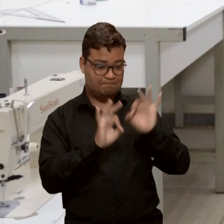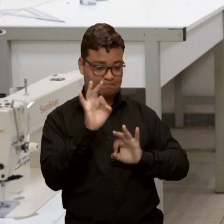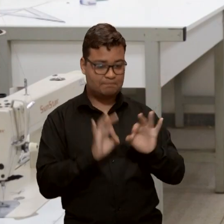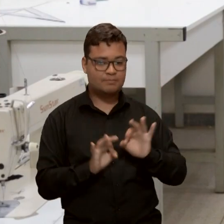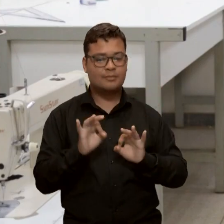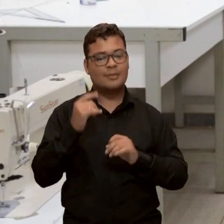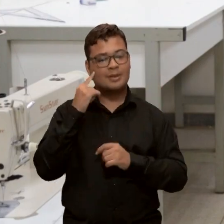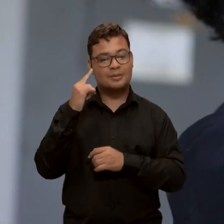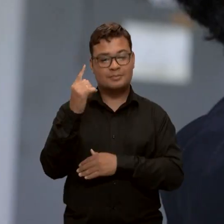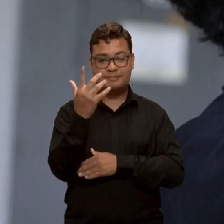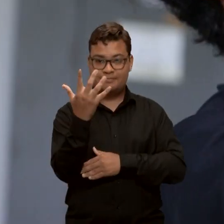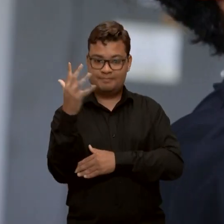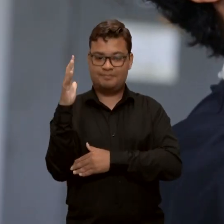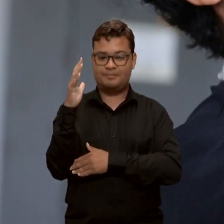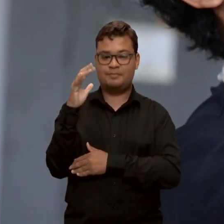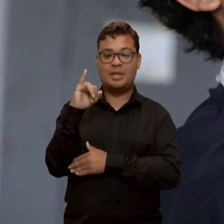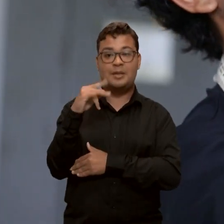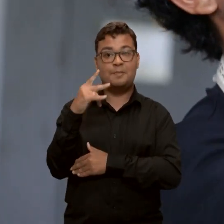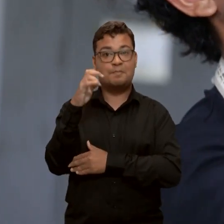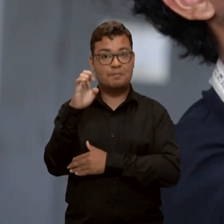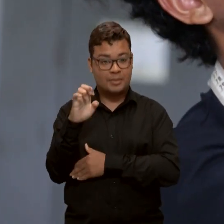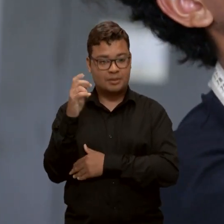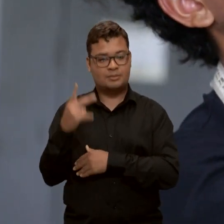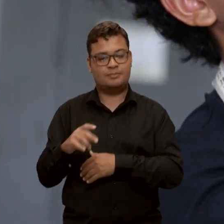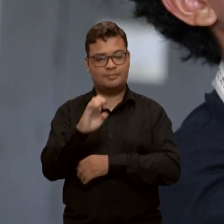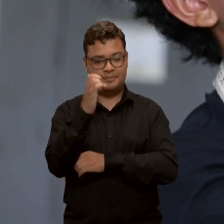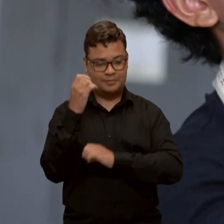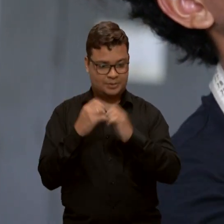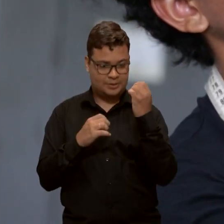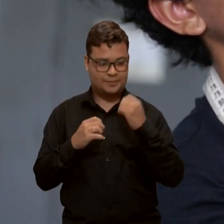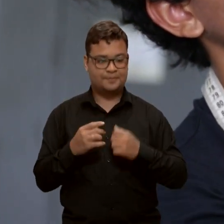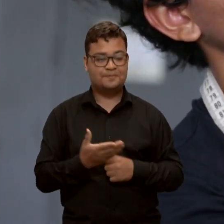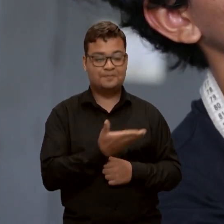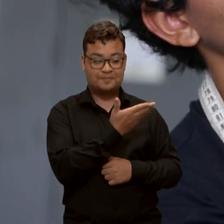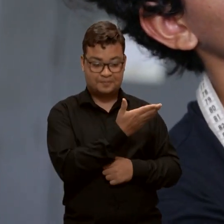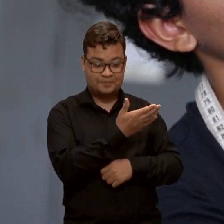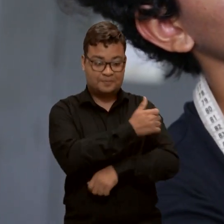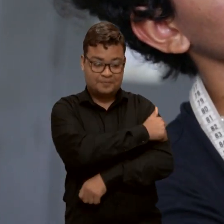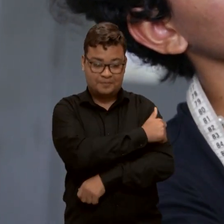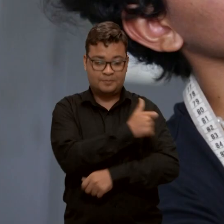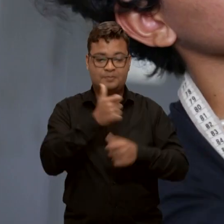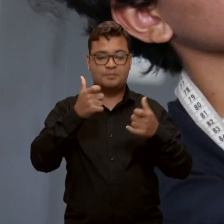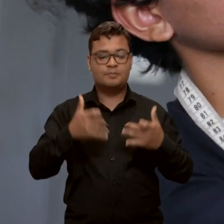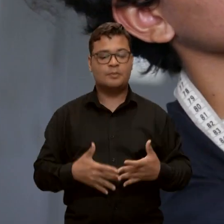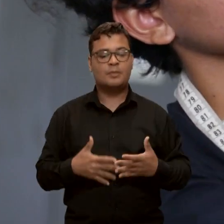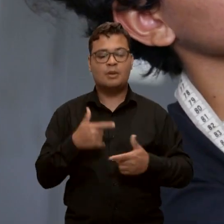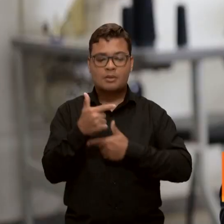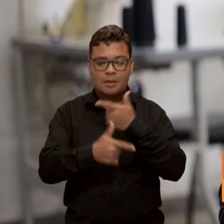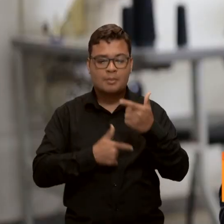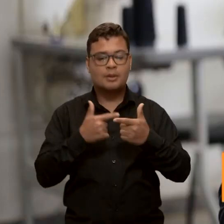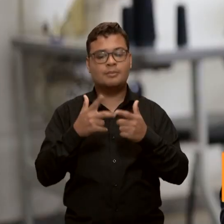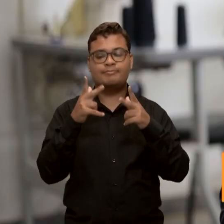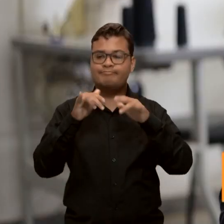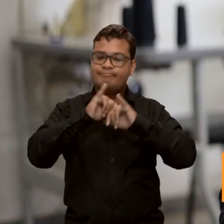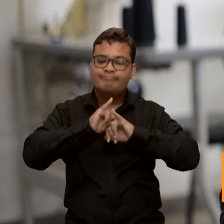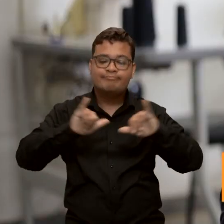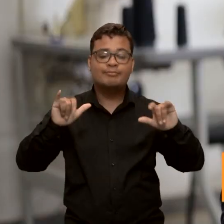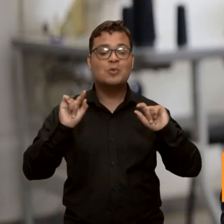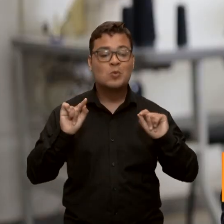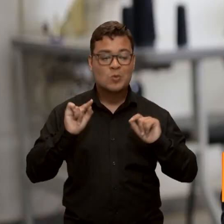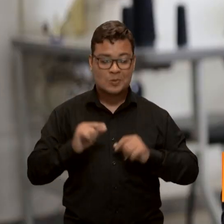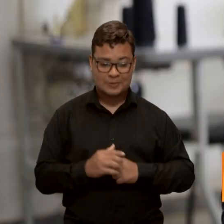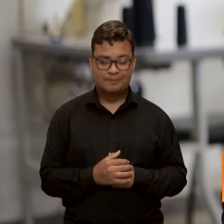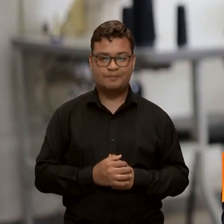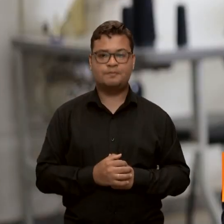IP do Cerrado. Ana Paula, estudante de design e de moda, fala sobre a mensagem do trabalho. A nossa proposta,